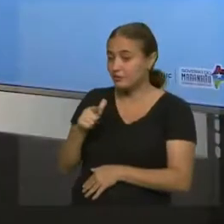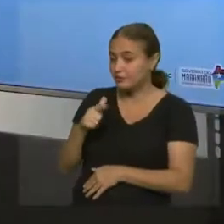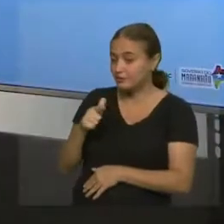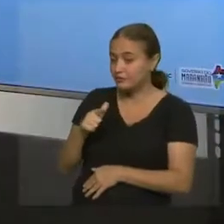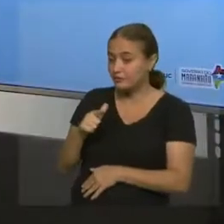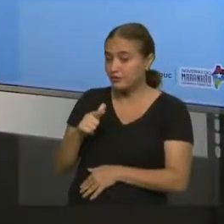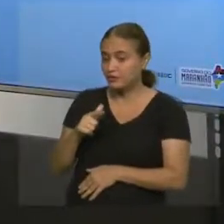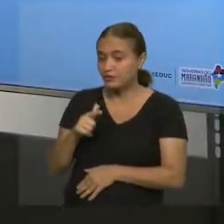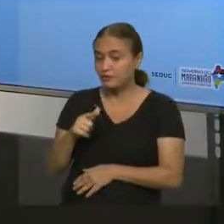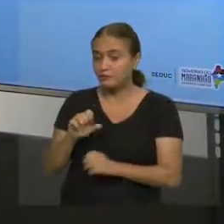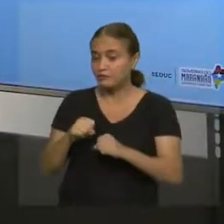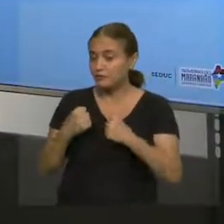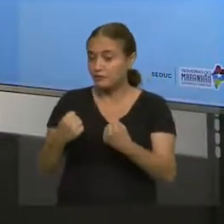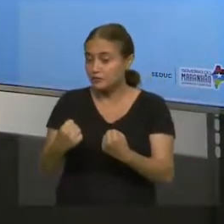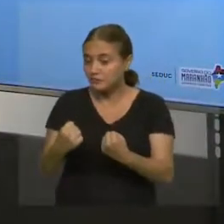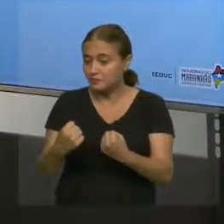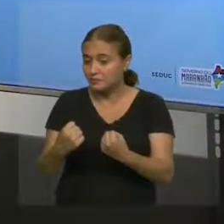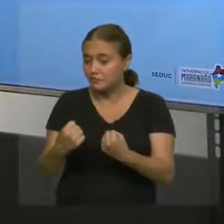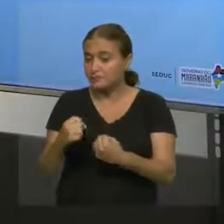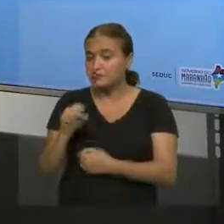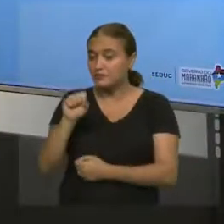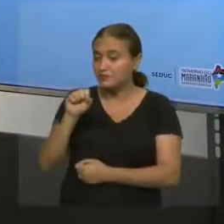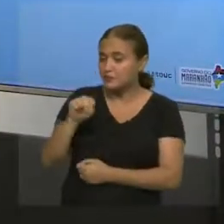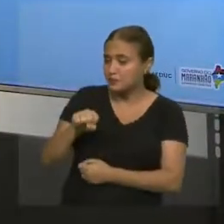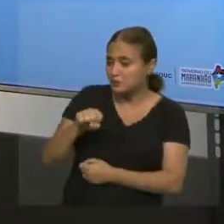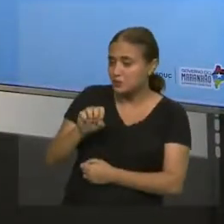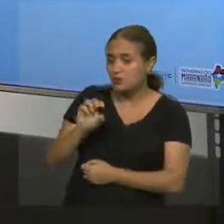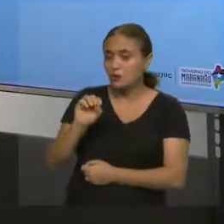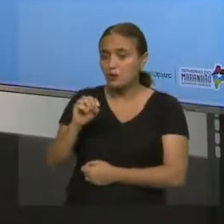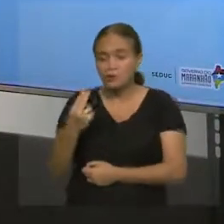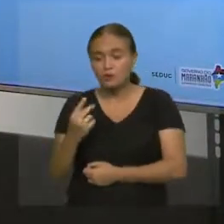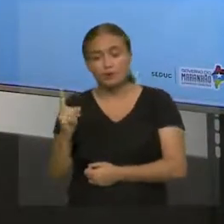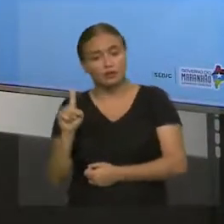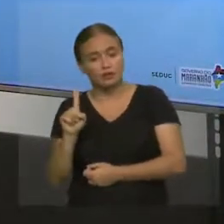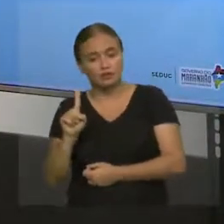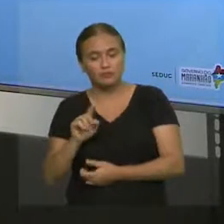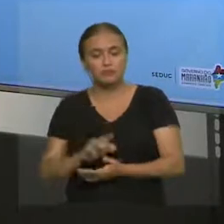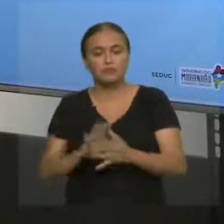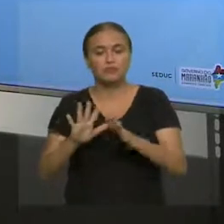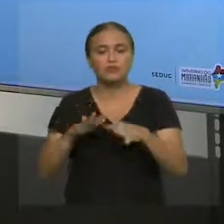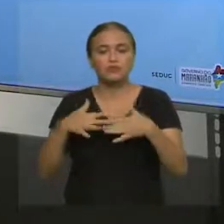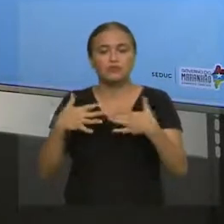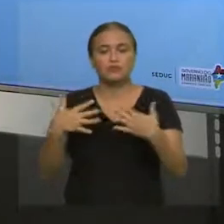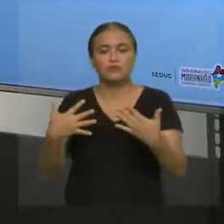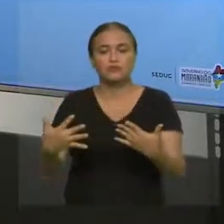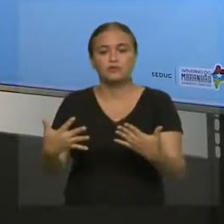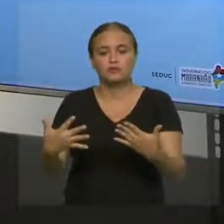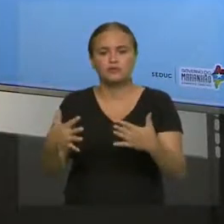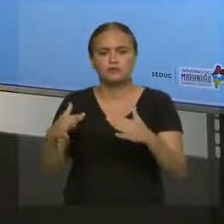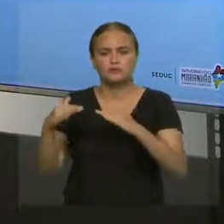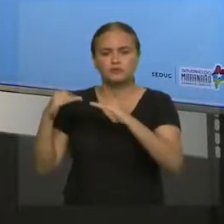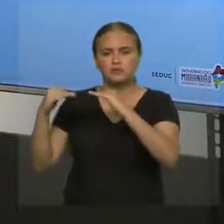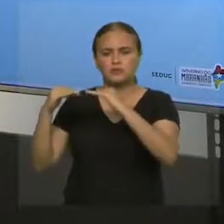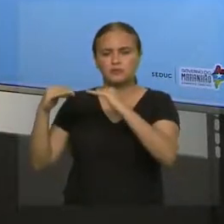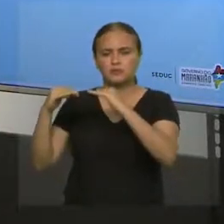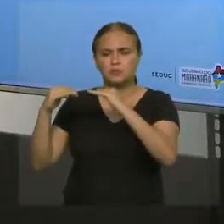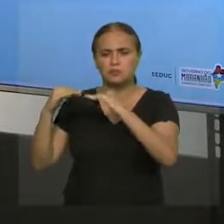movimento não tendo força? Sim ou não? Quais são as duas situações de equilíbrio lá da